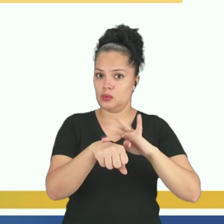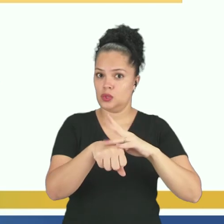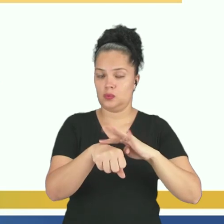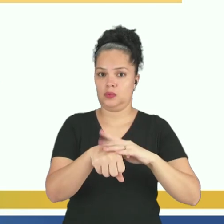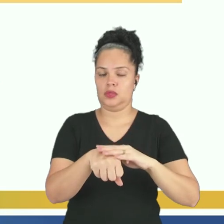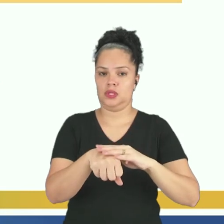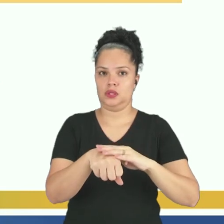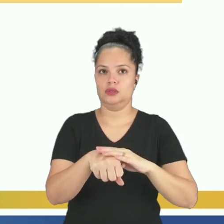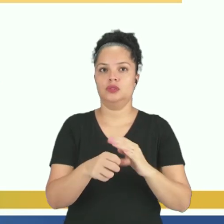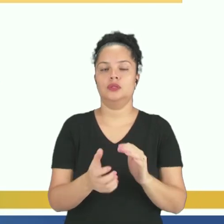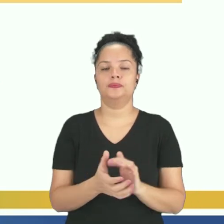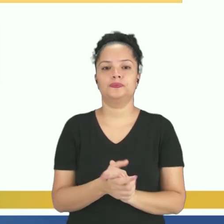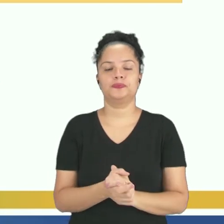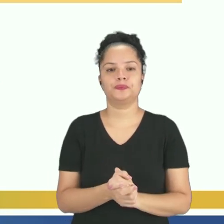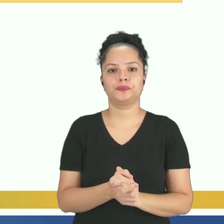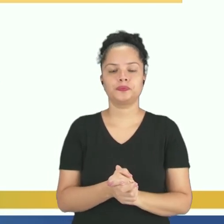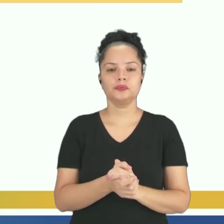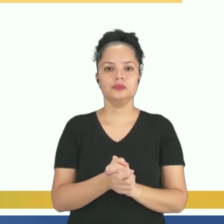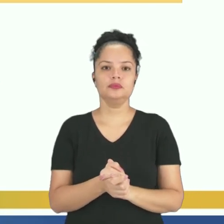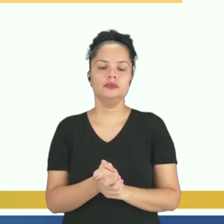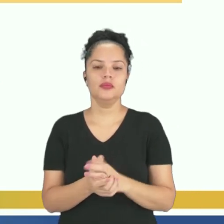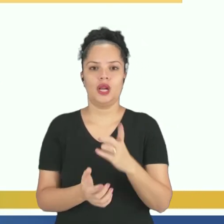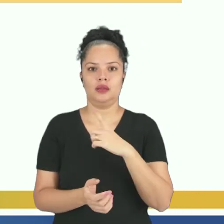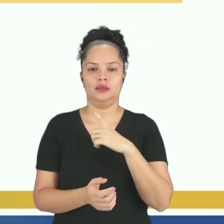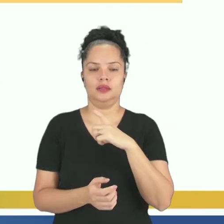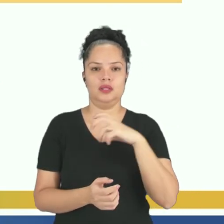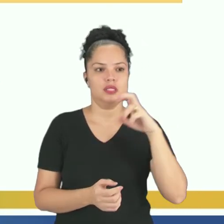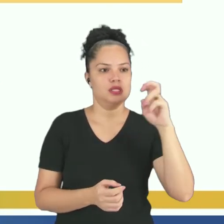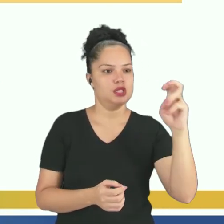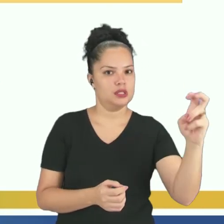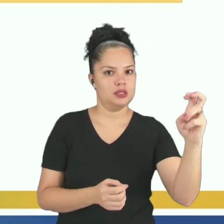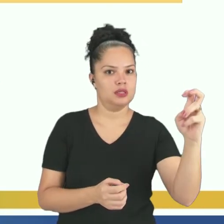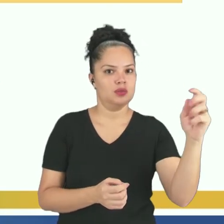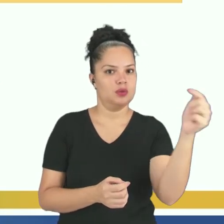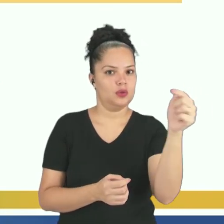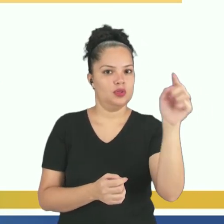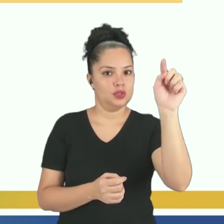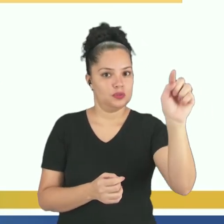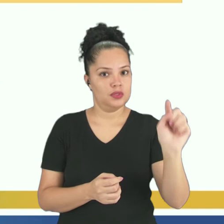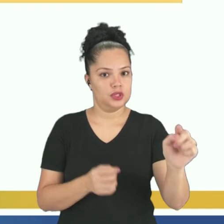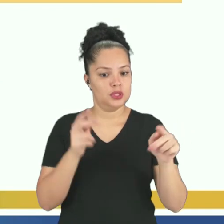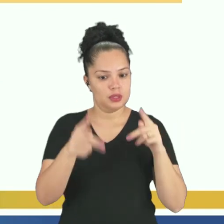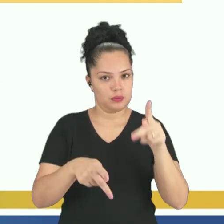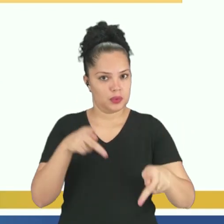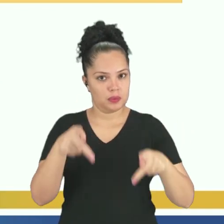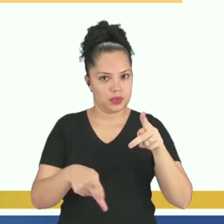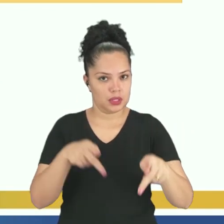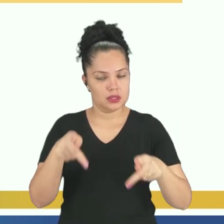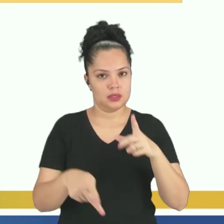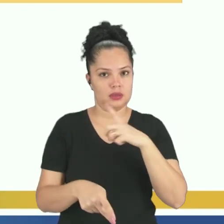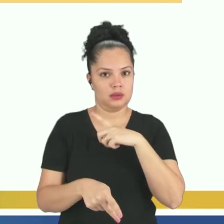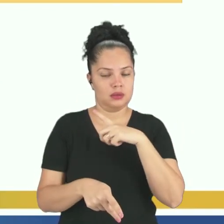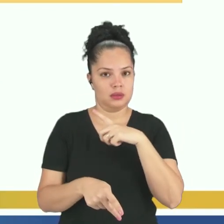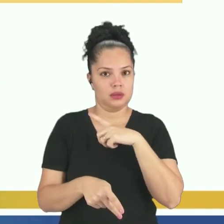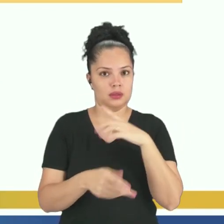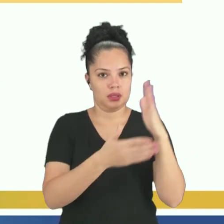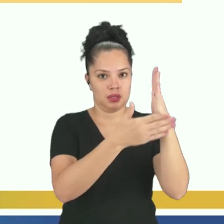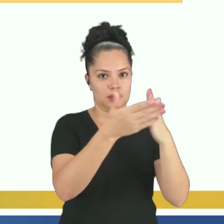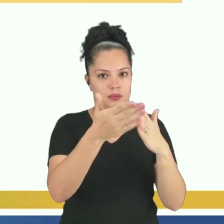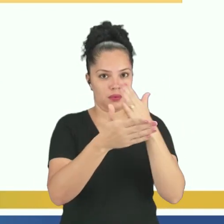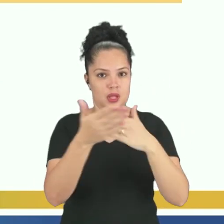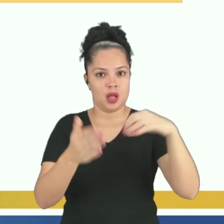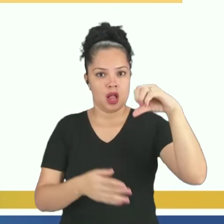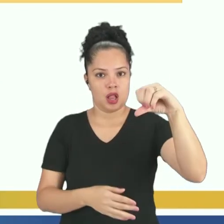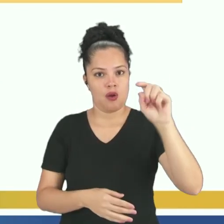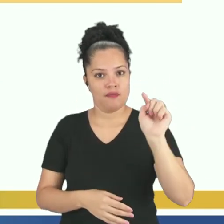partezinhas, das 5 em que eu dividi a minha população, cada uma dessas partezinhas tem 9 mil